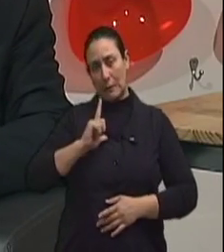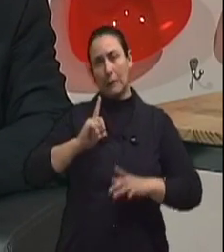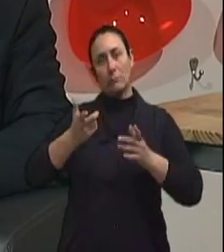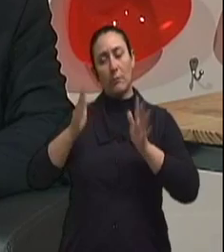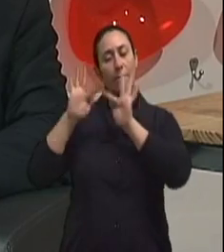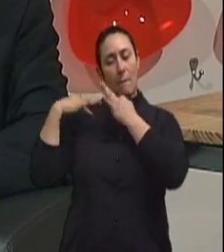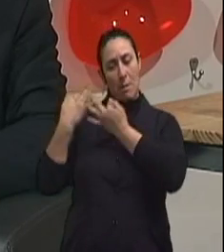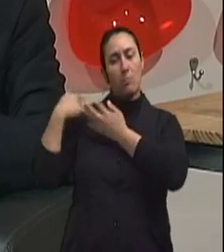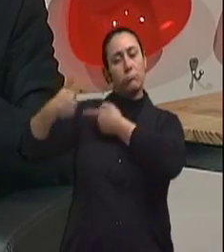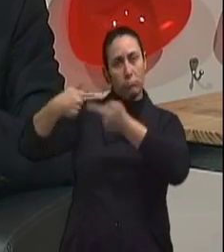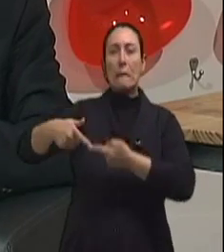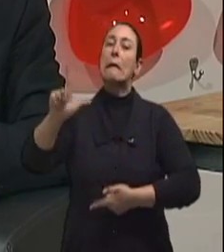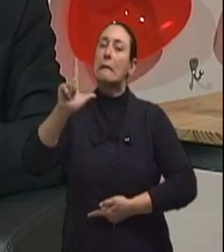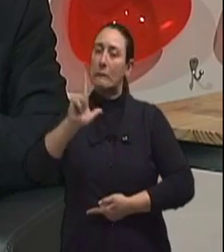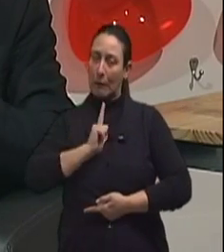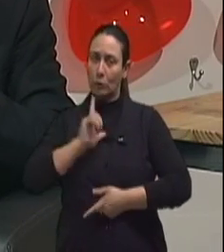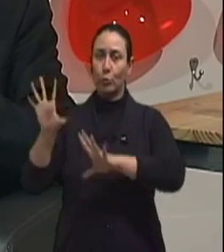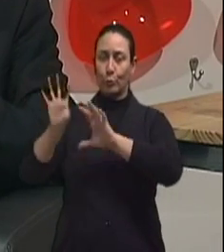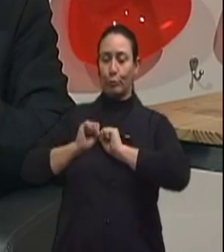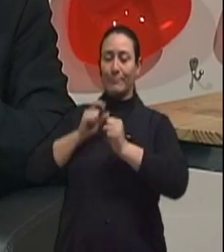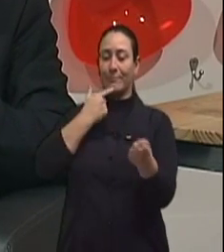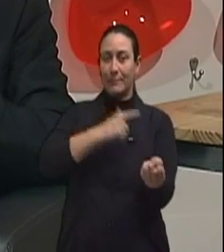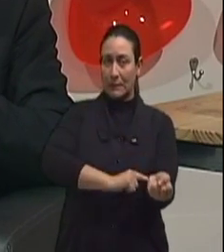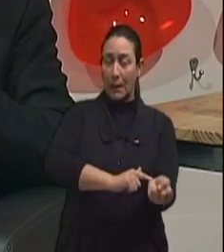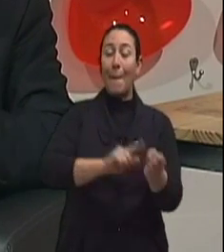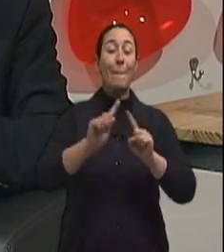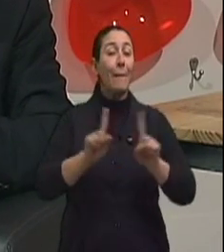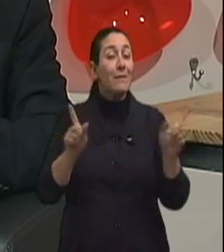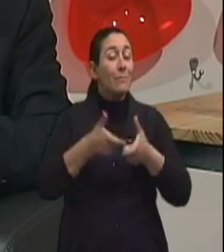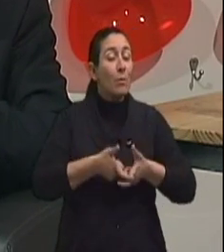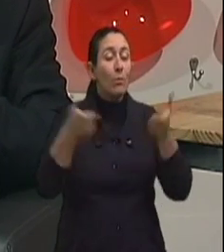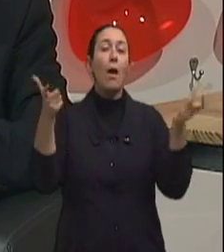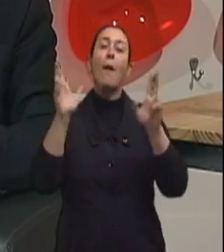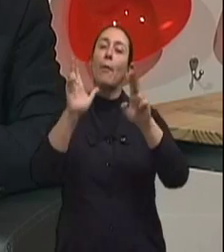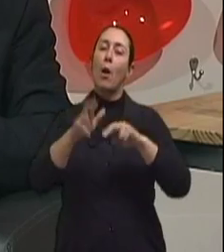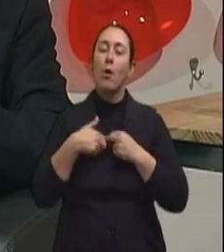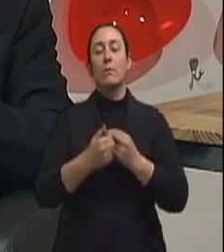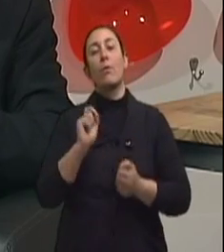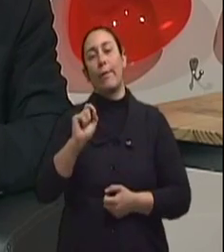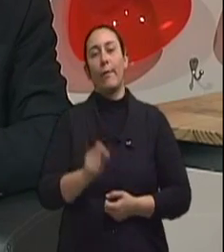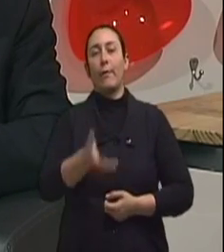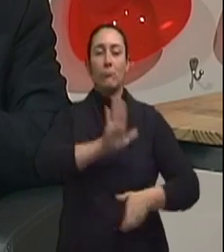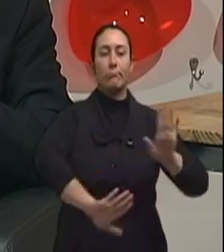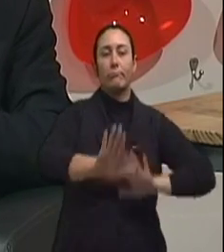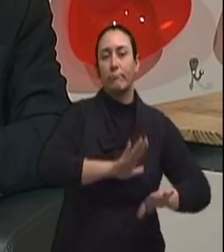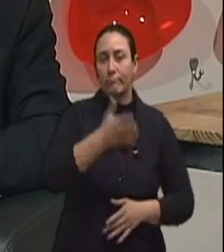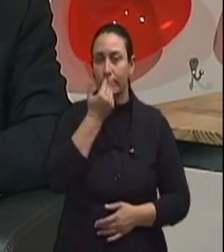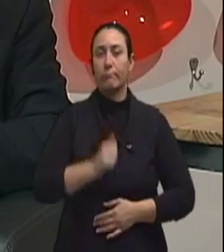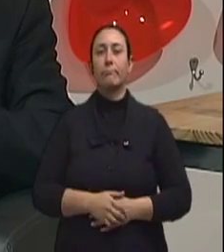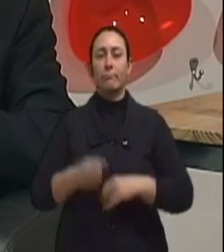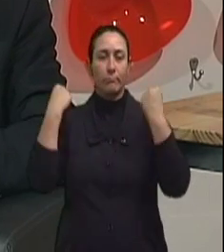depois eu explico um pouquinho melhor, mas a principal causa são causas ambientais, vamos dizer. Dieta, exercício,